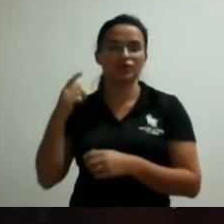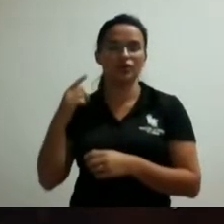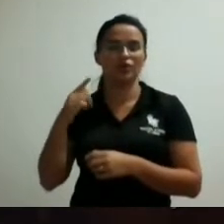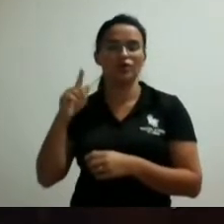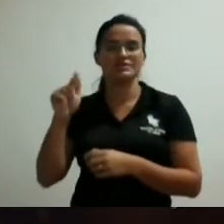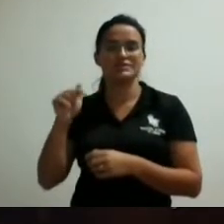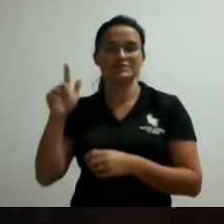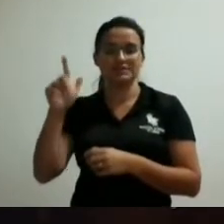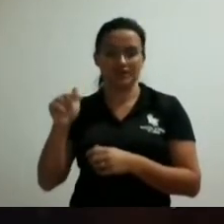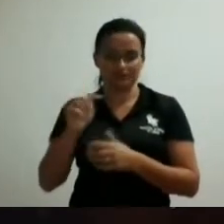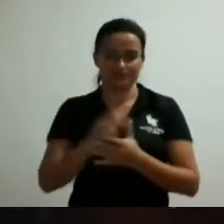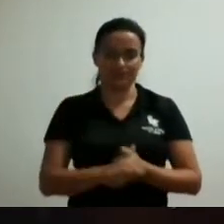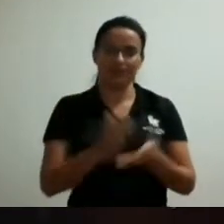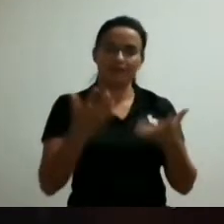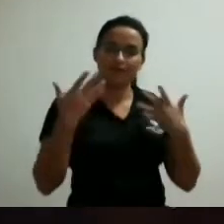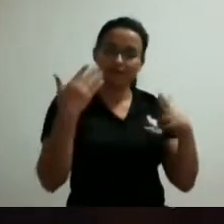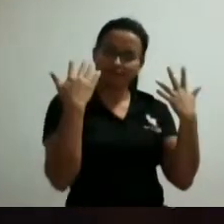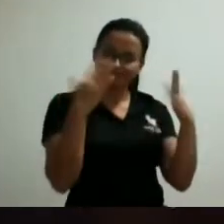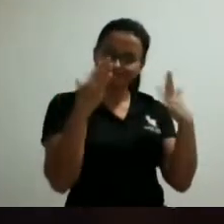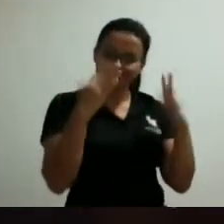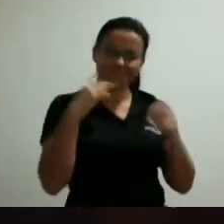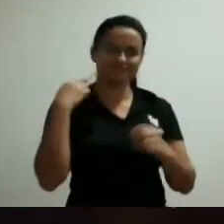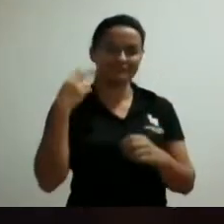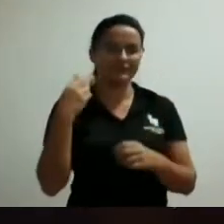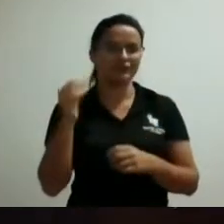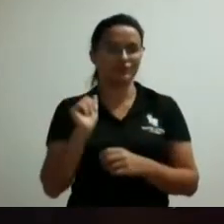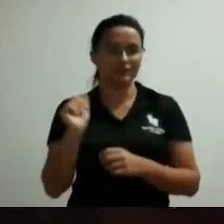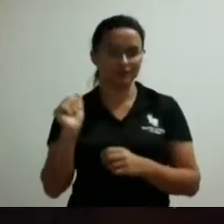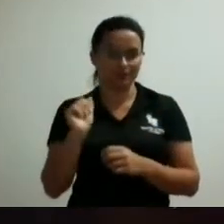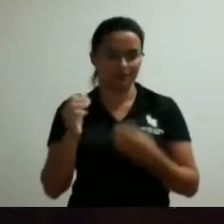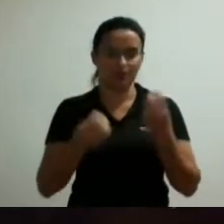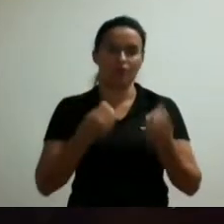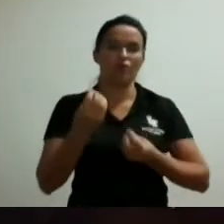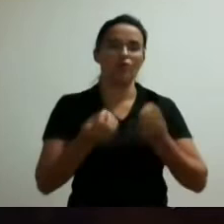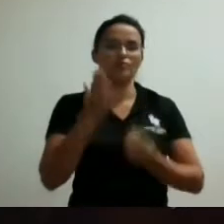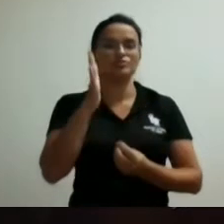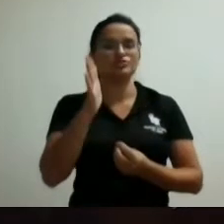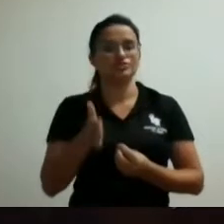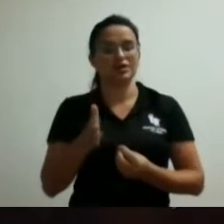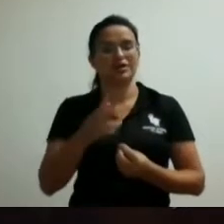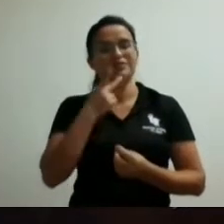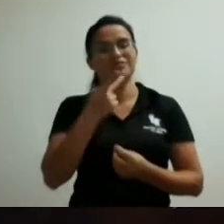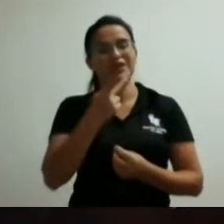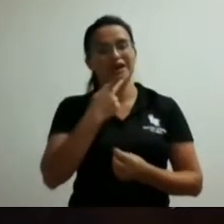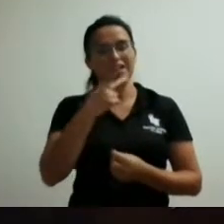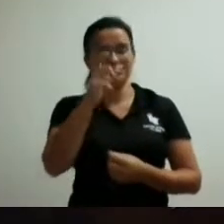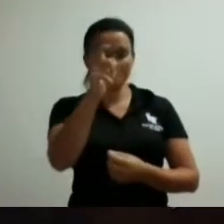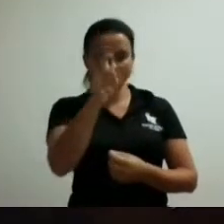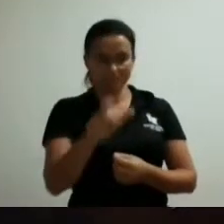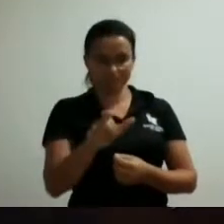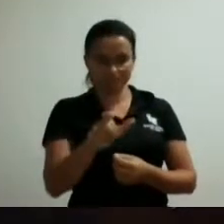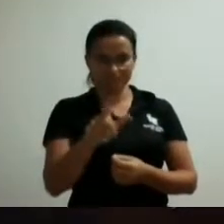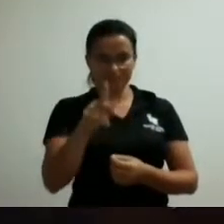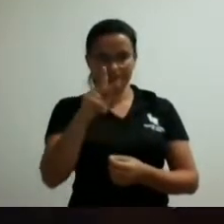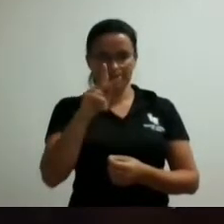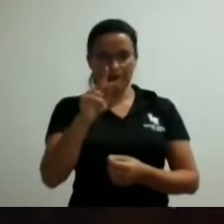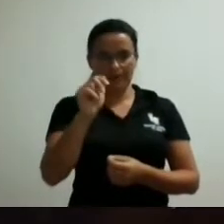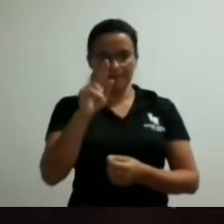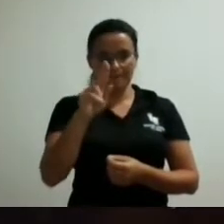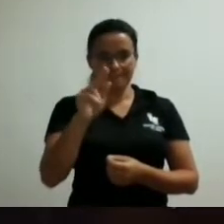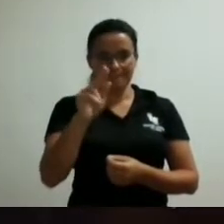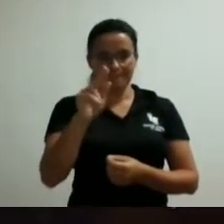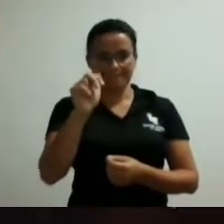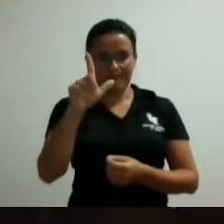parabenizar o vereador Antônio Guiar pela iniciativa mas como foi citado doutor Paulo Tristão vejam o respeito a